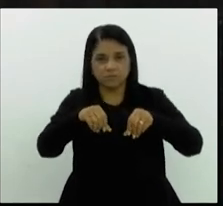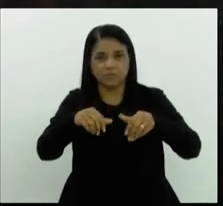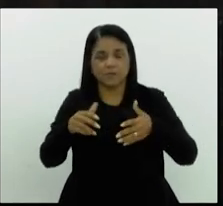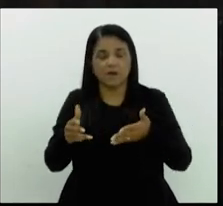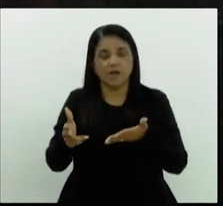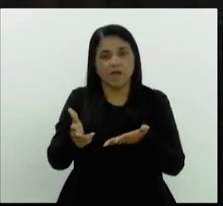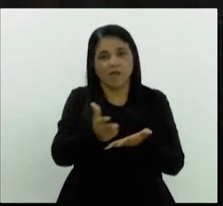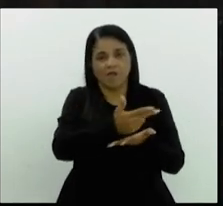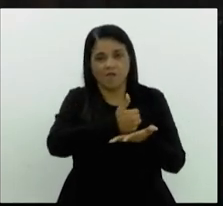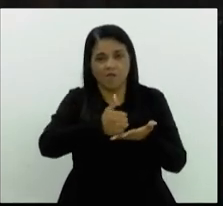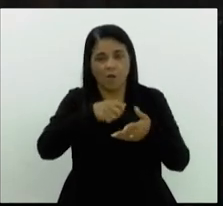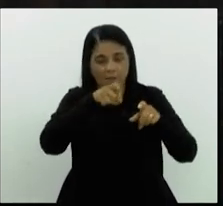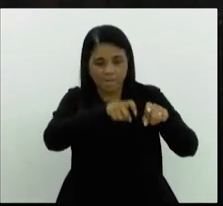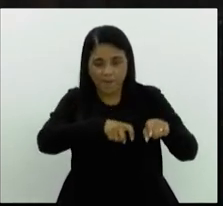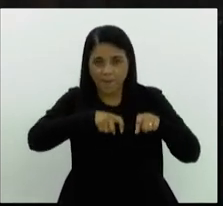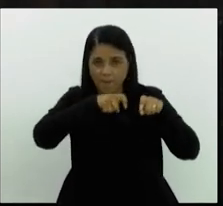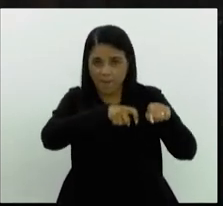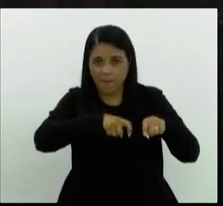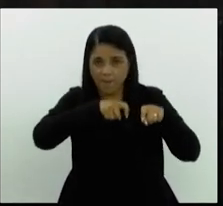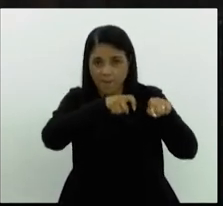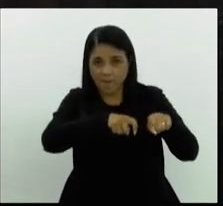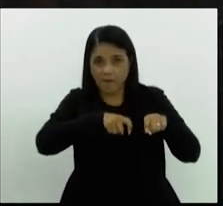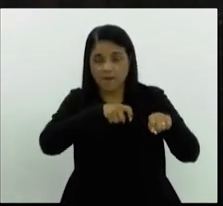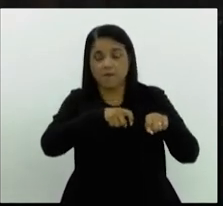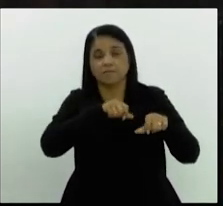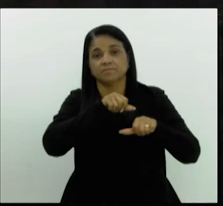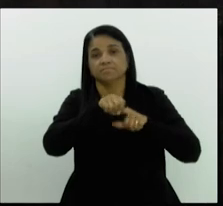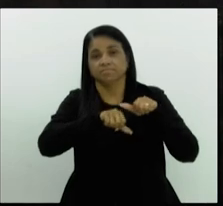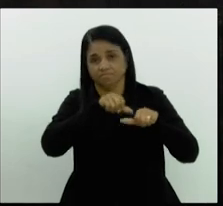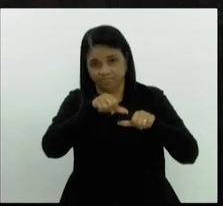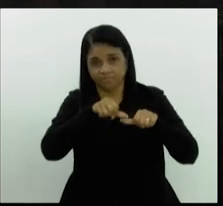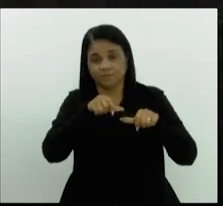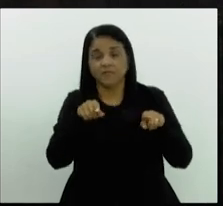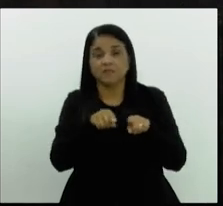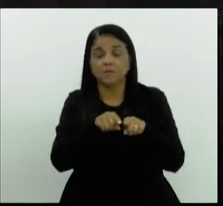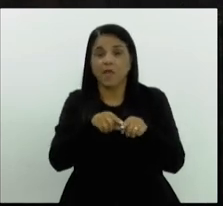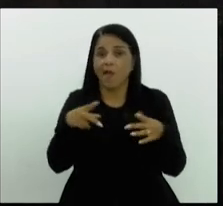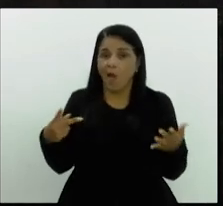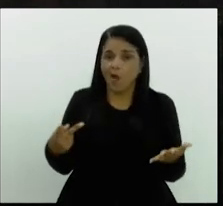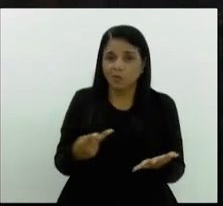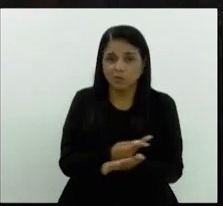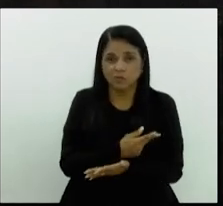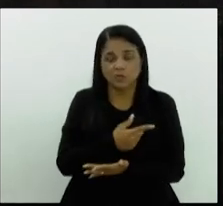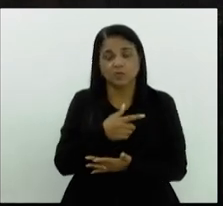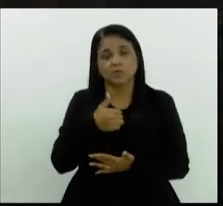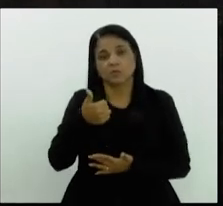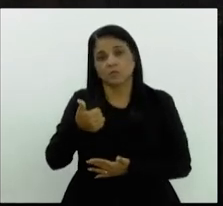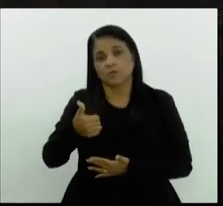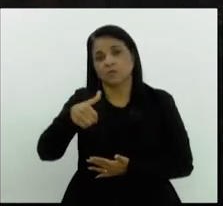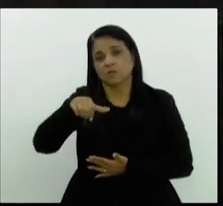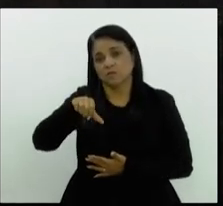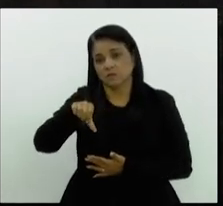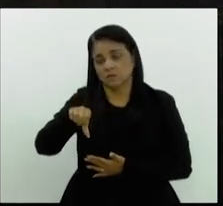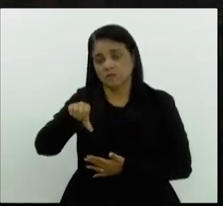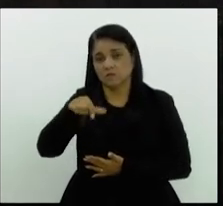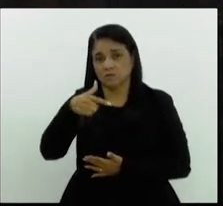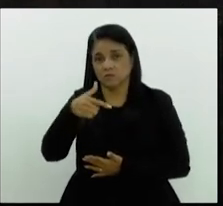agrária, e por que que aconteceu, infelizmente, no ano de 1996,